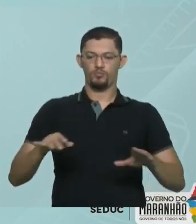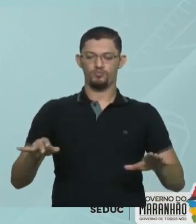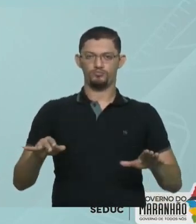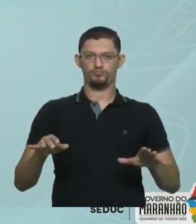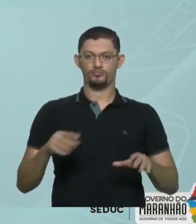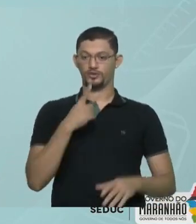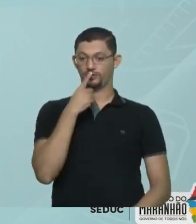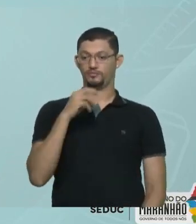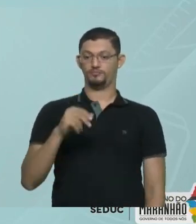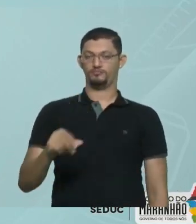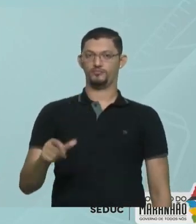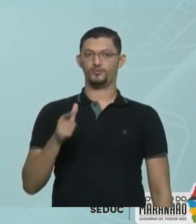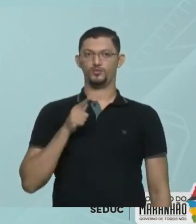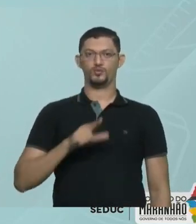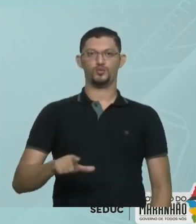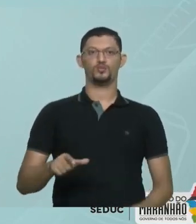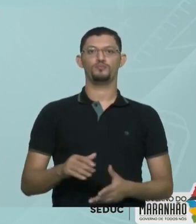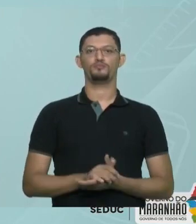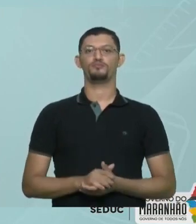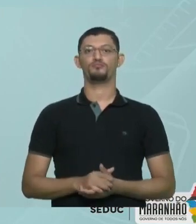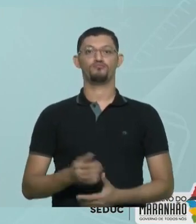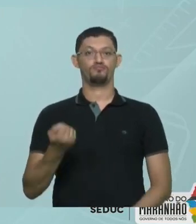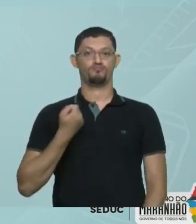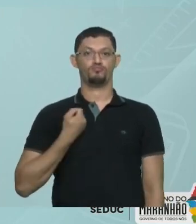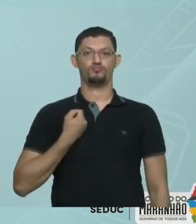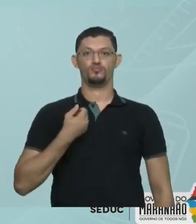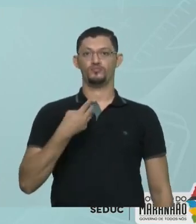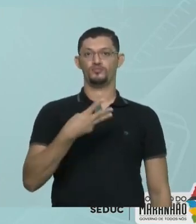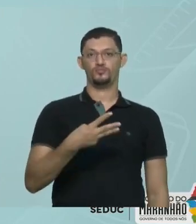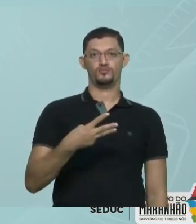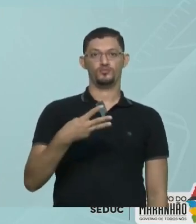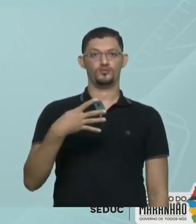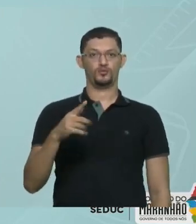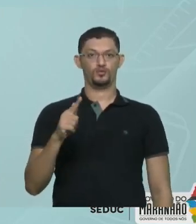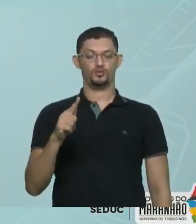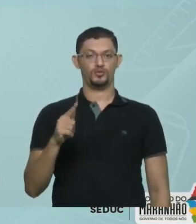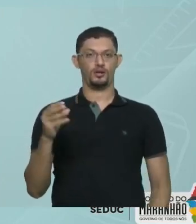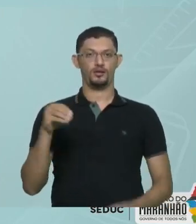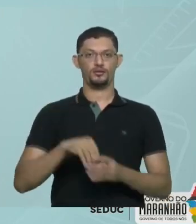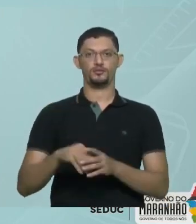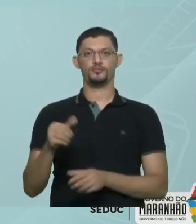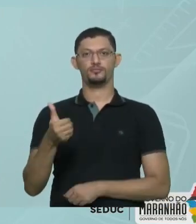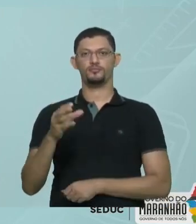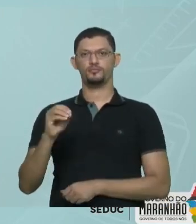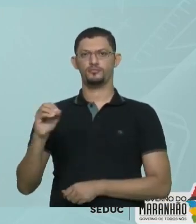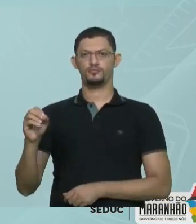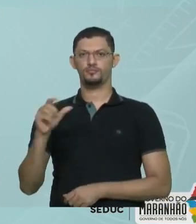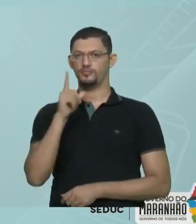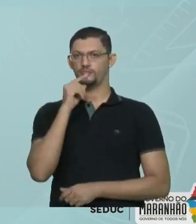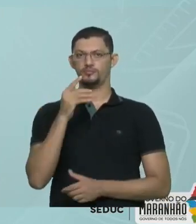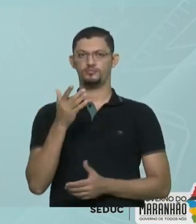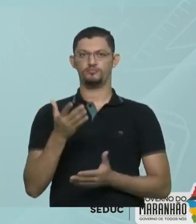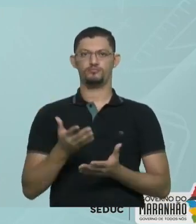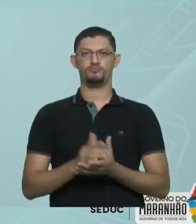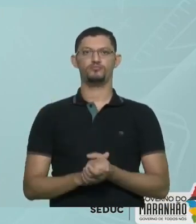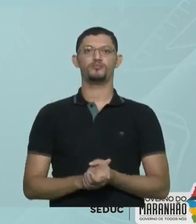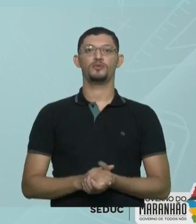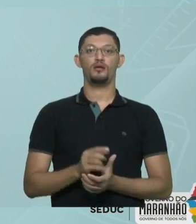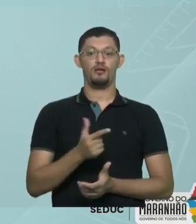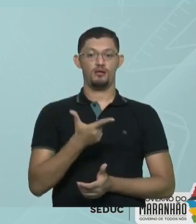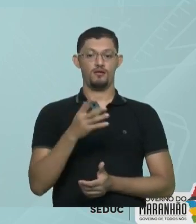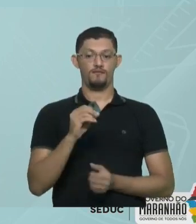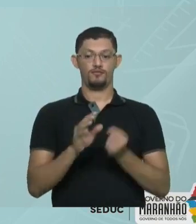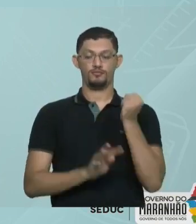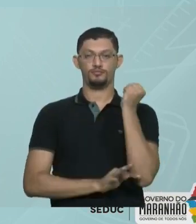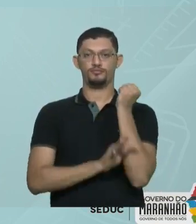Determinado sal Tem coeficiente de solubilidade De 34 Para cada 100 gramas De água A 20 graus Celsius Se você conseguir perceber aí